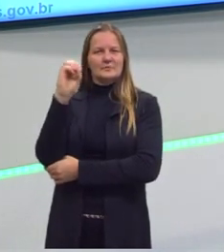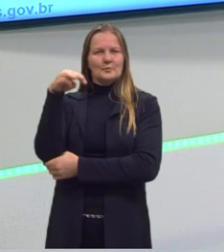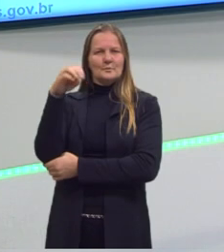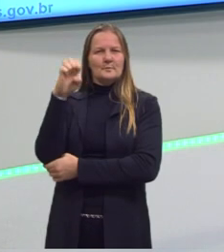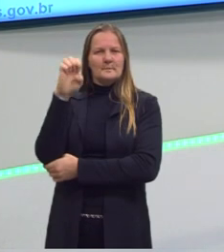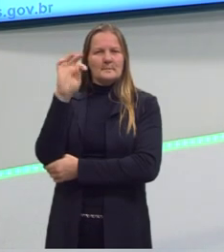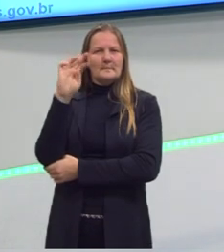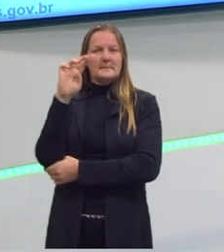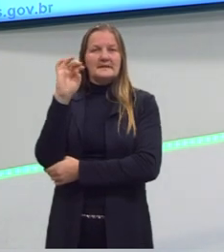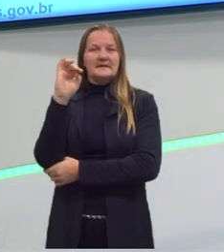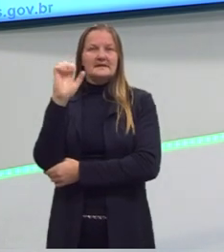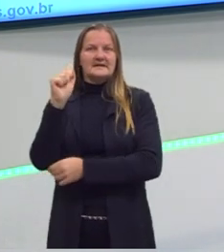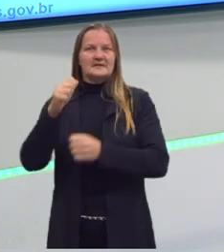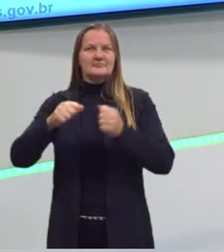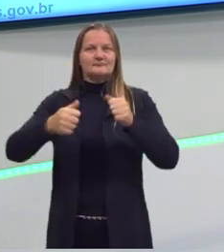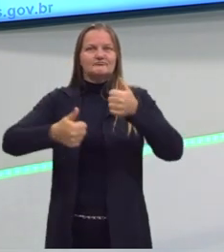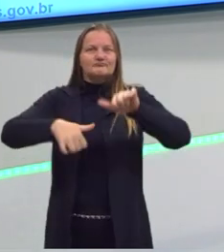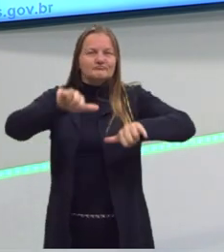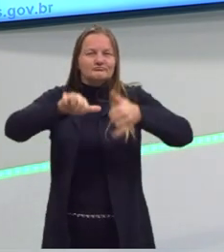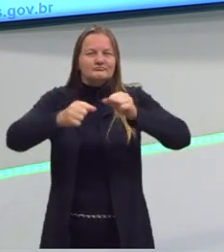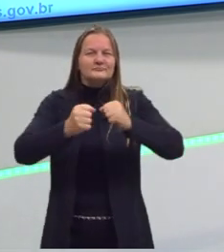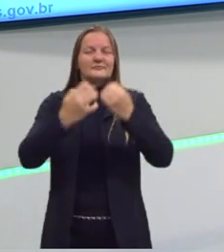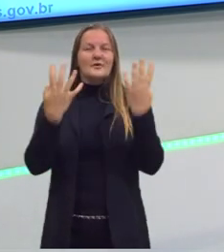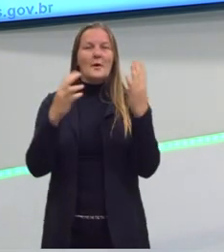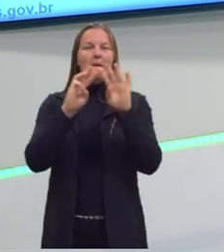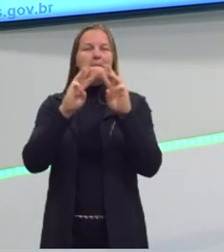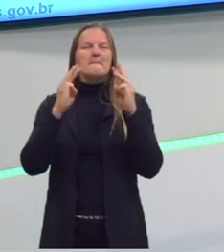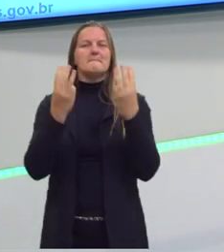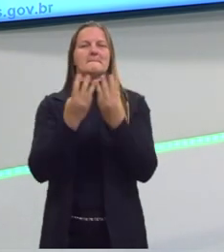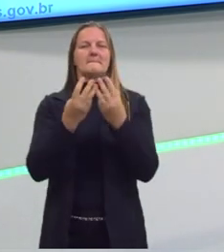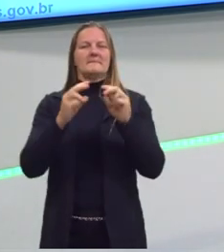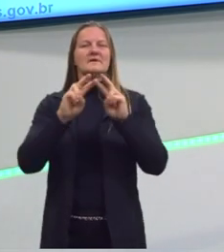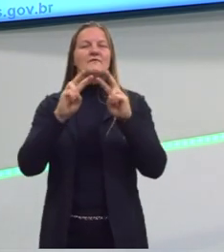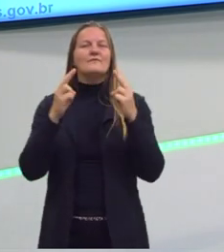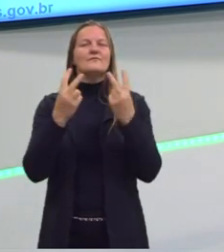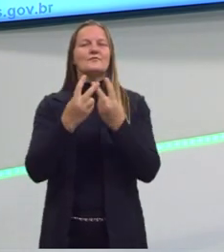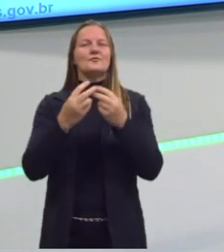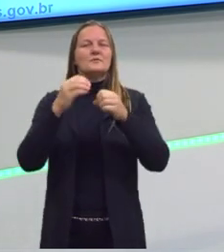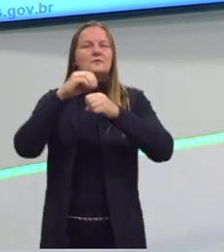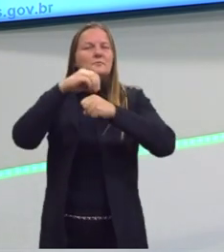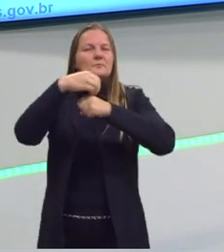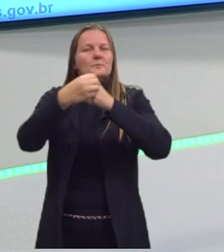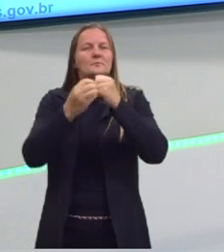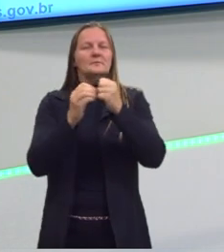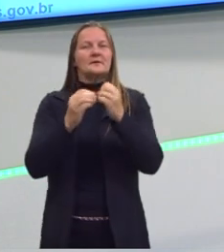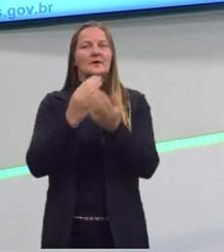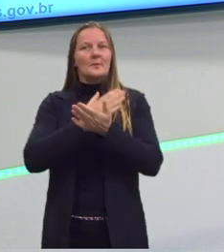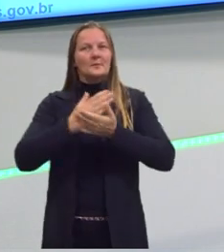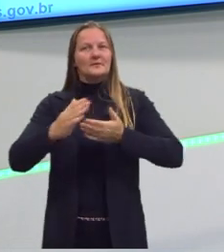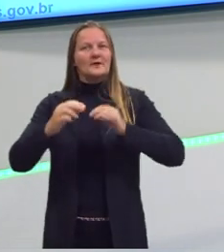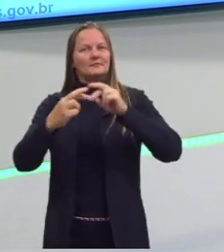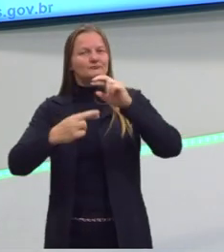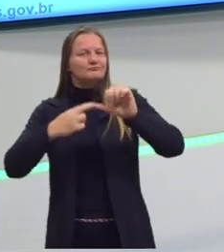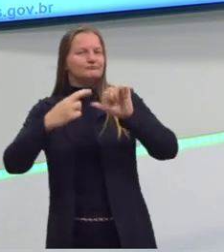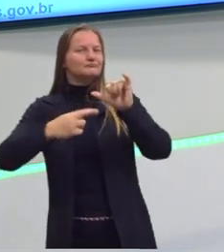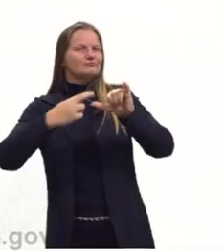e os cálculos de massa, volume e moléculas que podemos realizar a partir de uma reação.